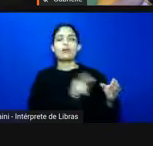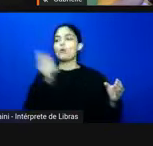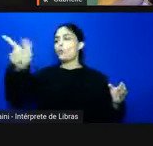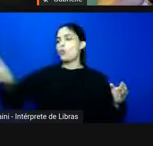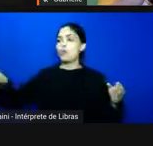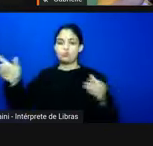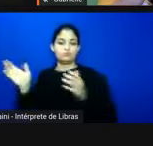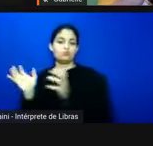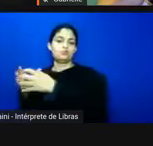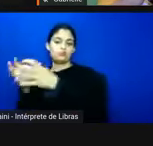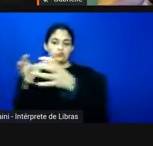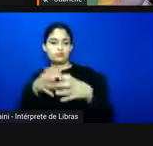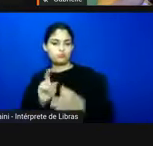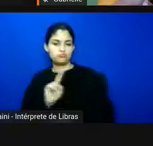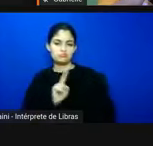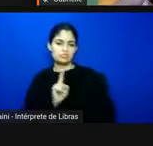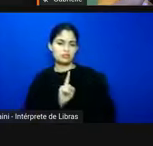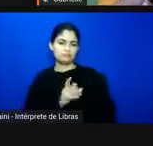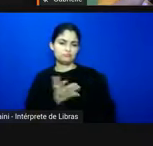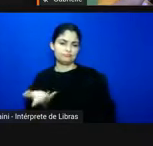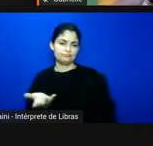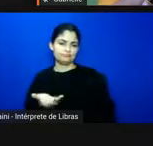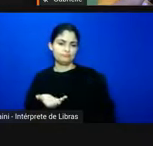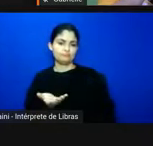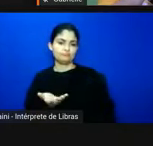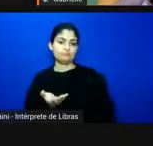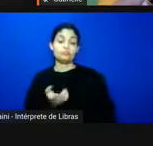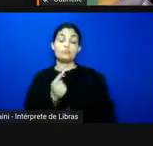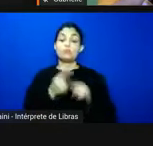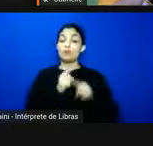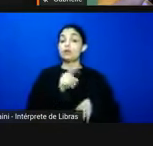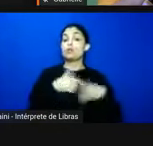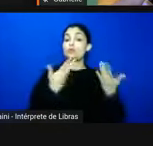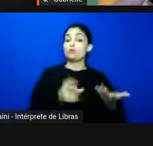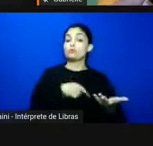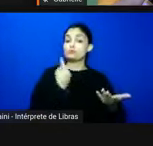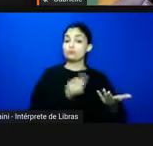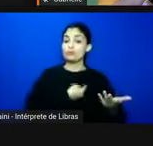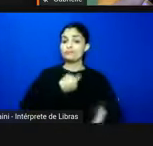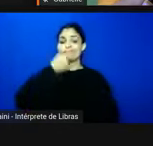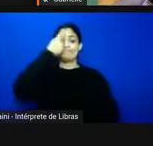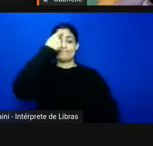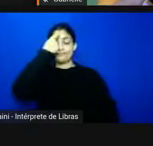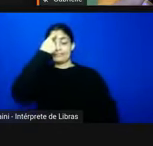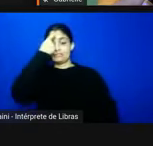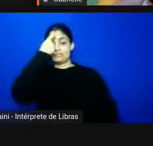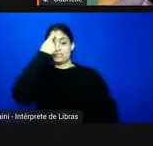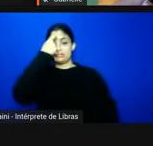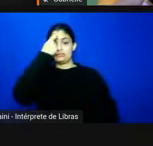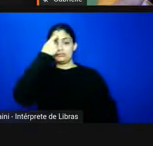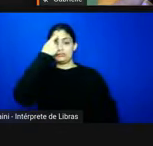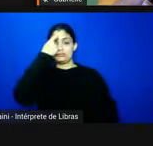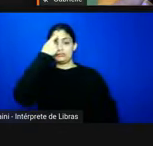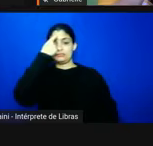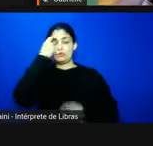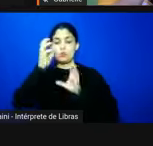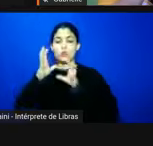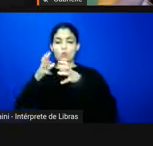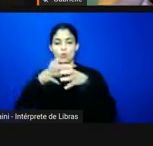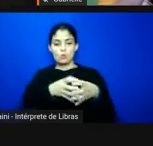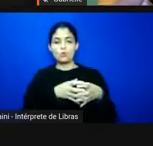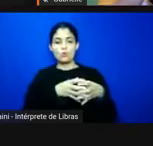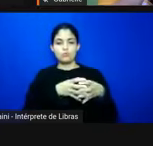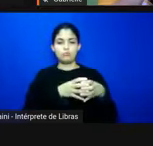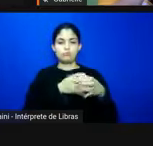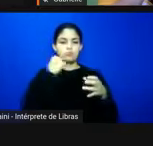segmentos isso pra nós é muito caro porque quando a gente vai então pensar esses protagonismos negros a gente tem